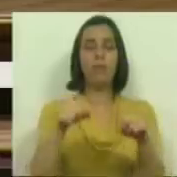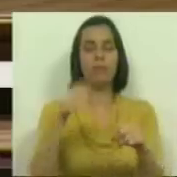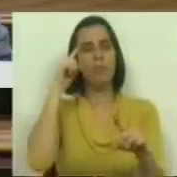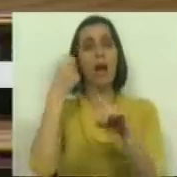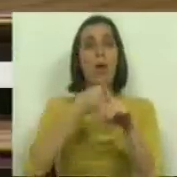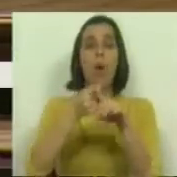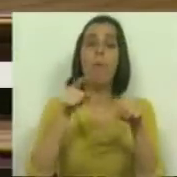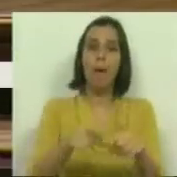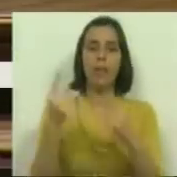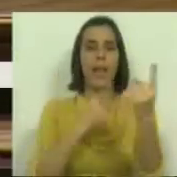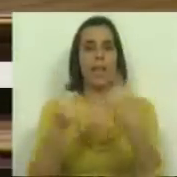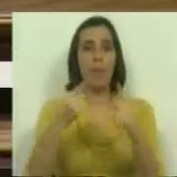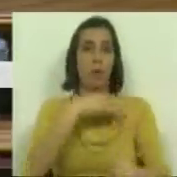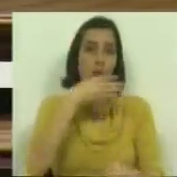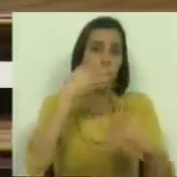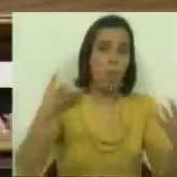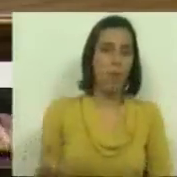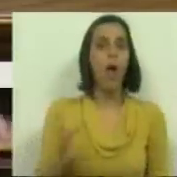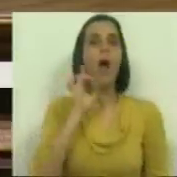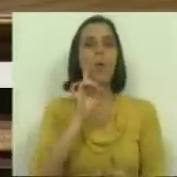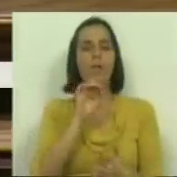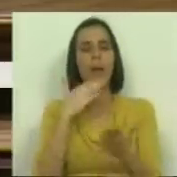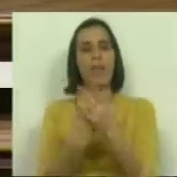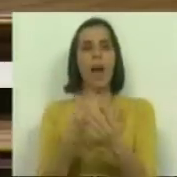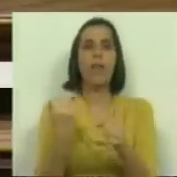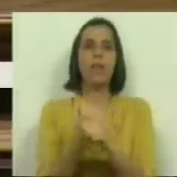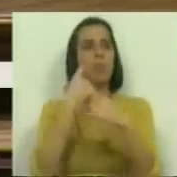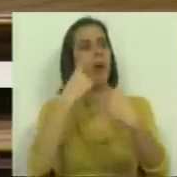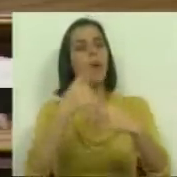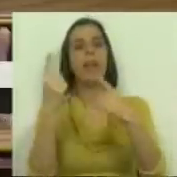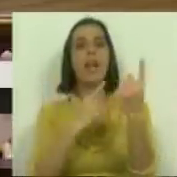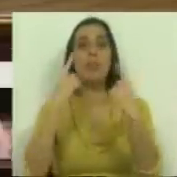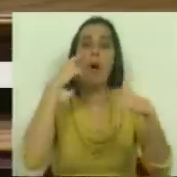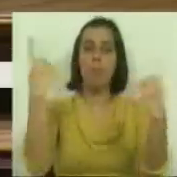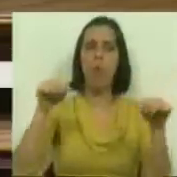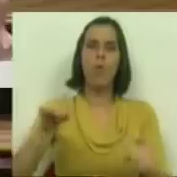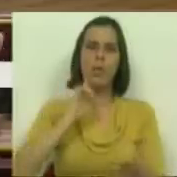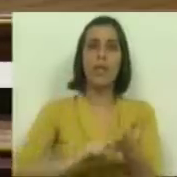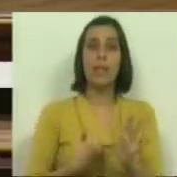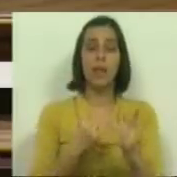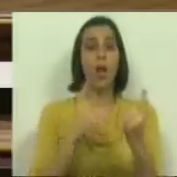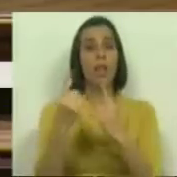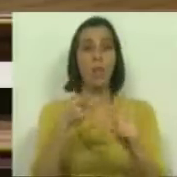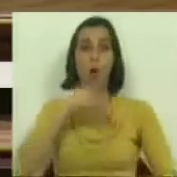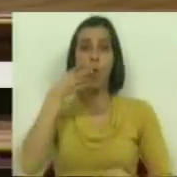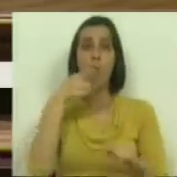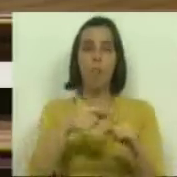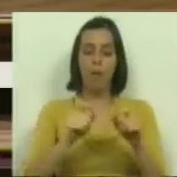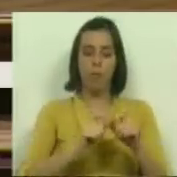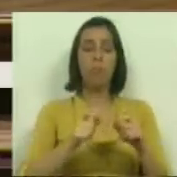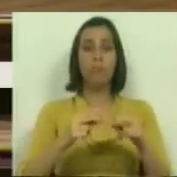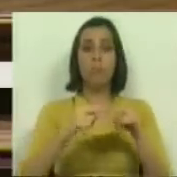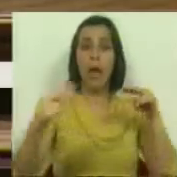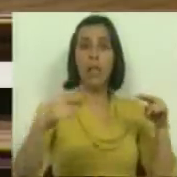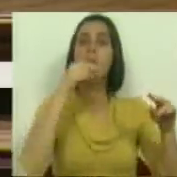combate pelo transporte ferroviário, pela qualificação dos transportes públicos, é hoje determinante e, de facto, o transporte ferroviário é uma linha